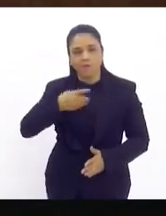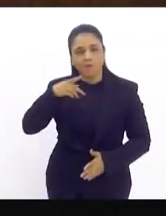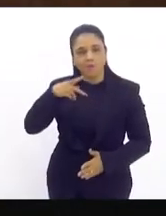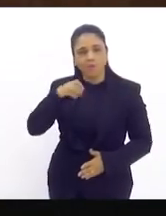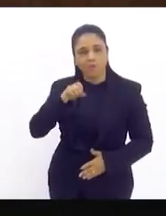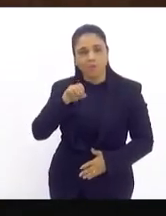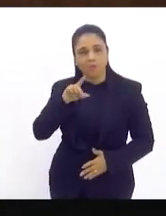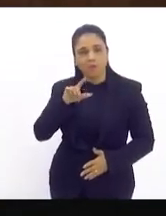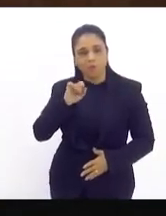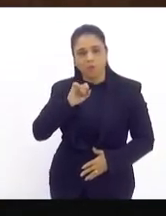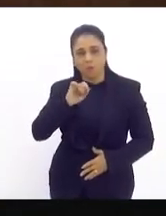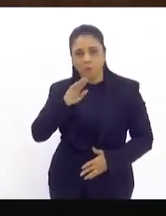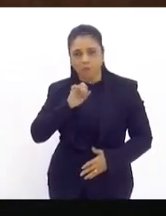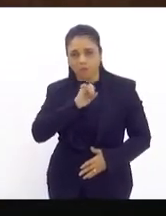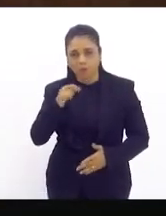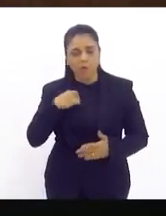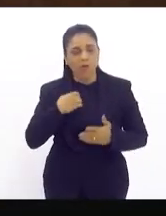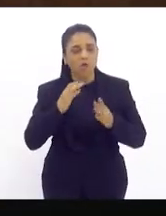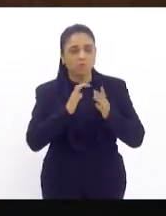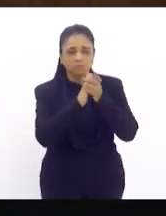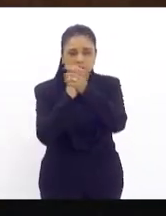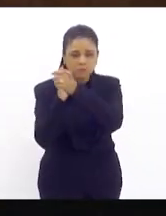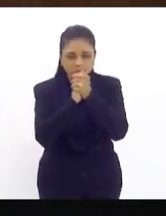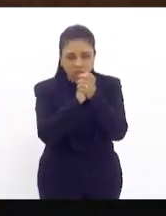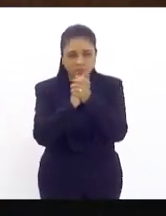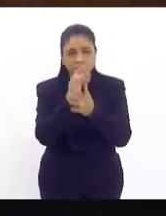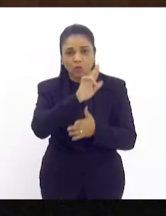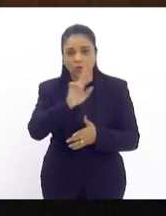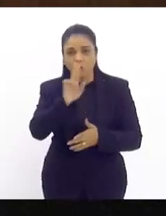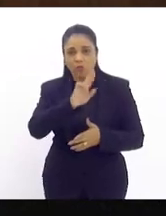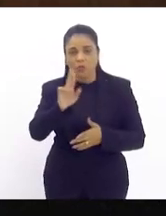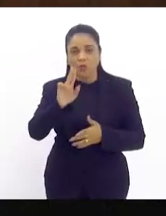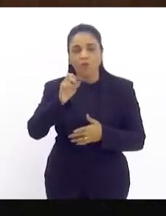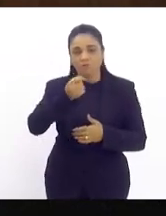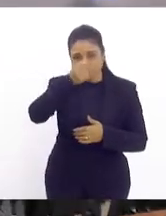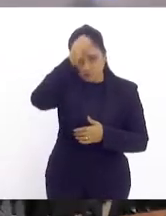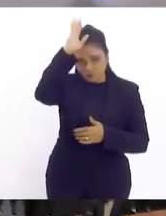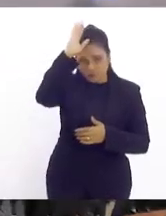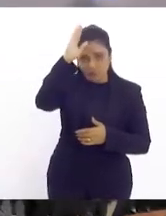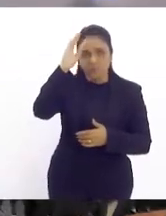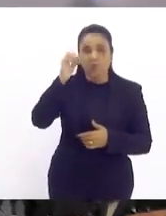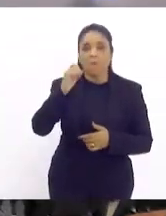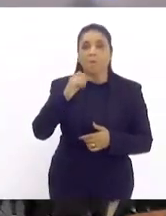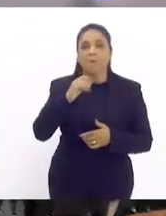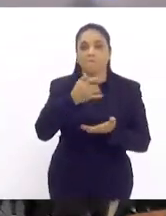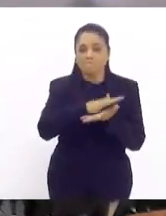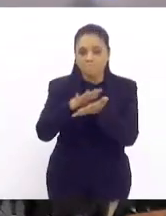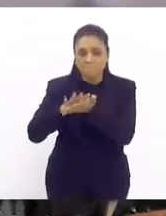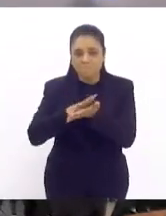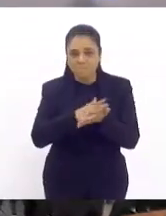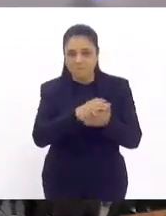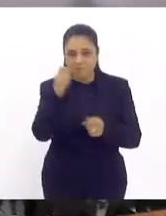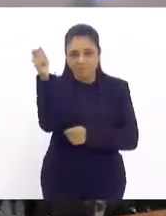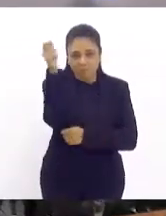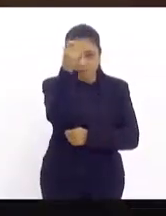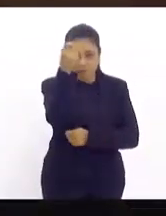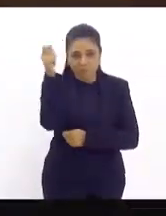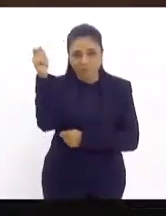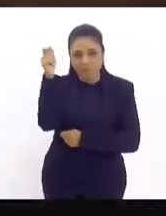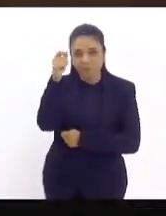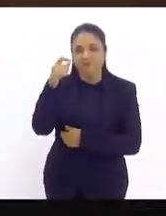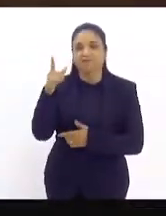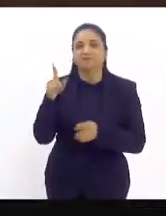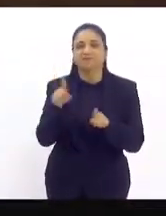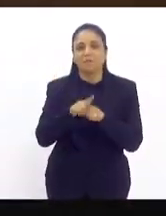primeiro queria saudar aqui em nome de todos os bombeiros Claudinho Mertesalho porta-bandeira da Beija-Flor saudando você meu amigo quero saudar todos os bombeiros militares